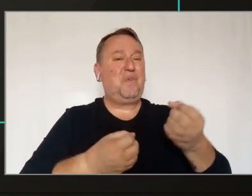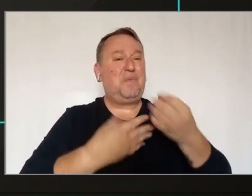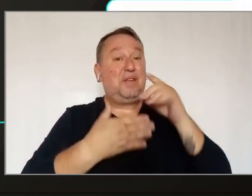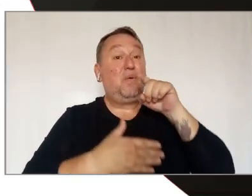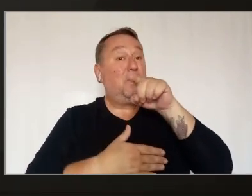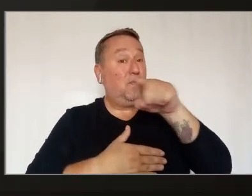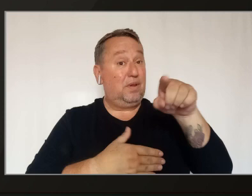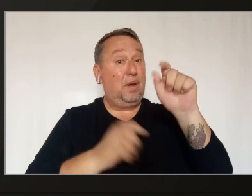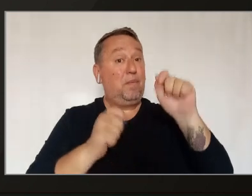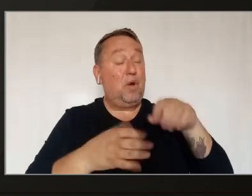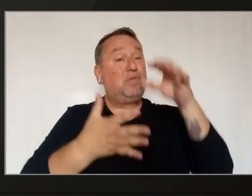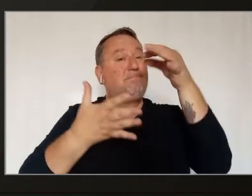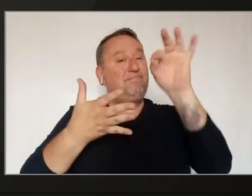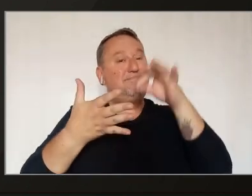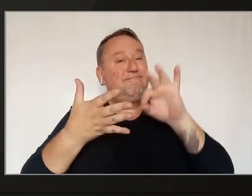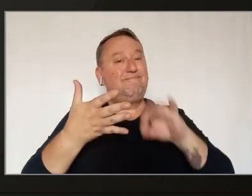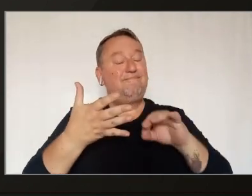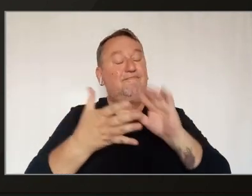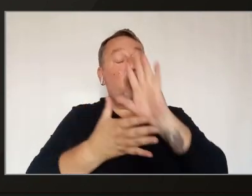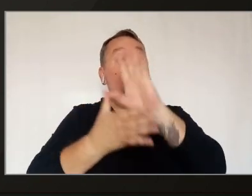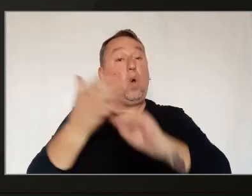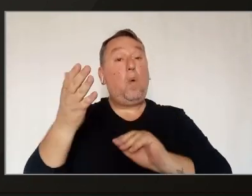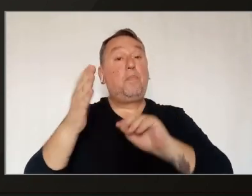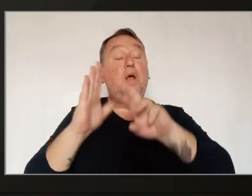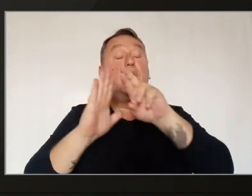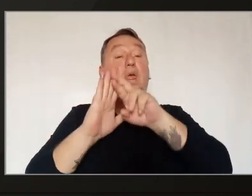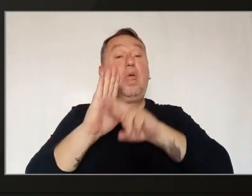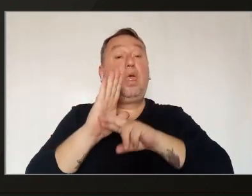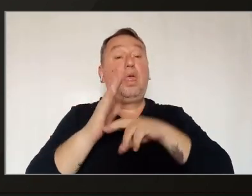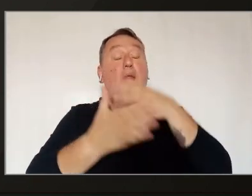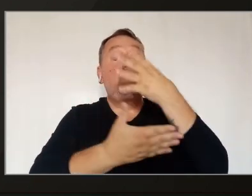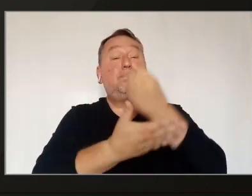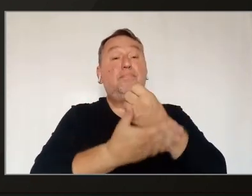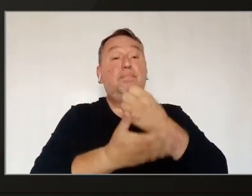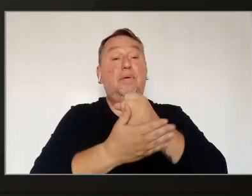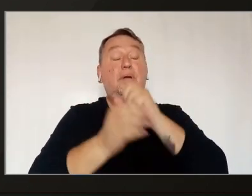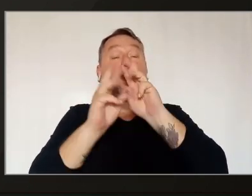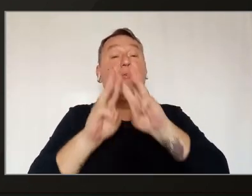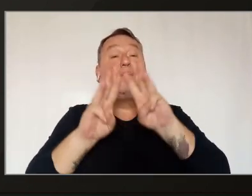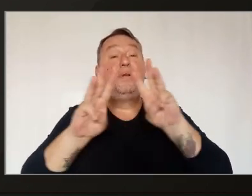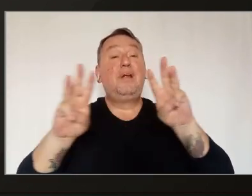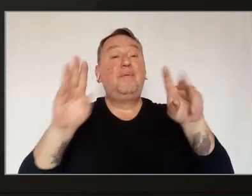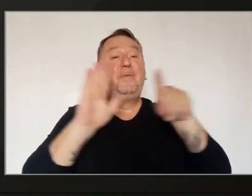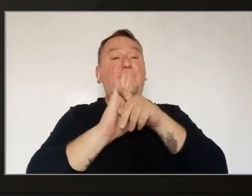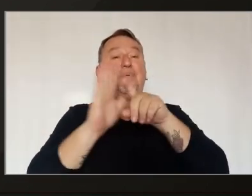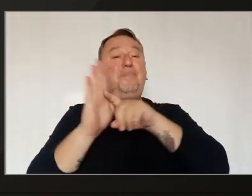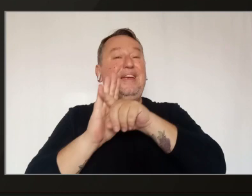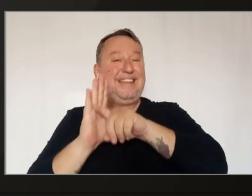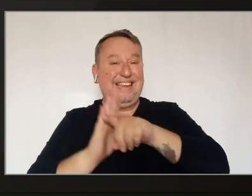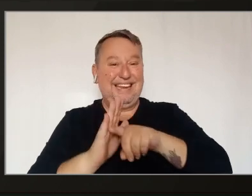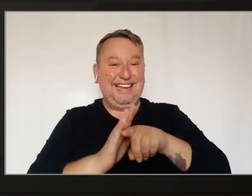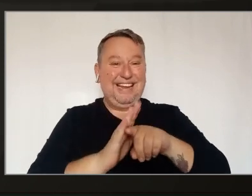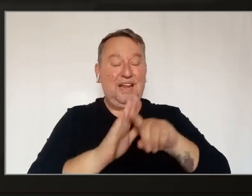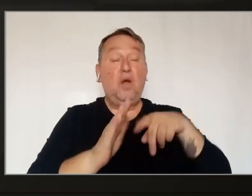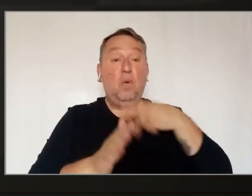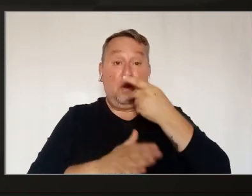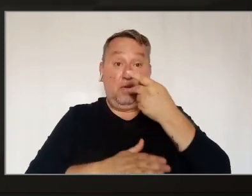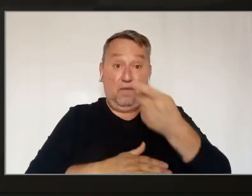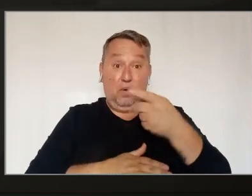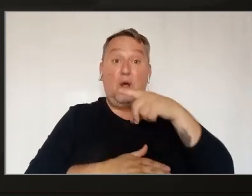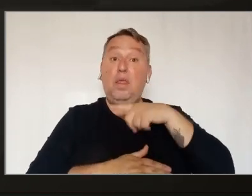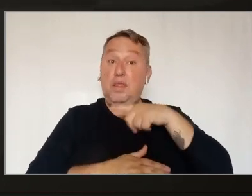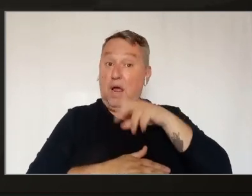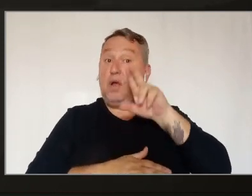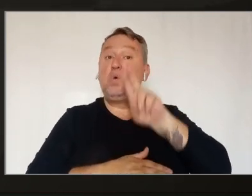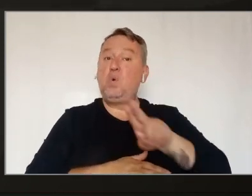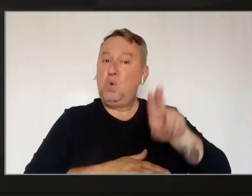e você pode conferir eles baixando o relatório completo na página especial da nossa pesquisa. Como a gente disse, ele